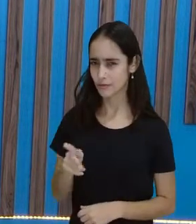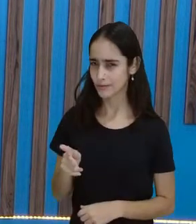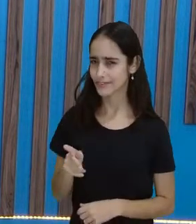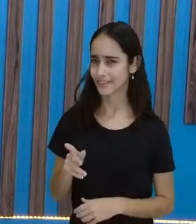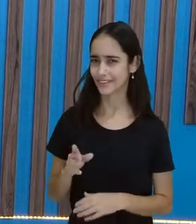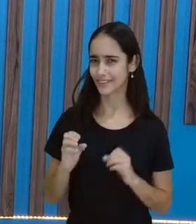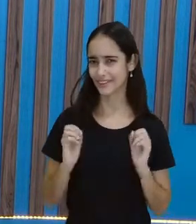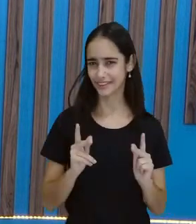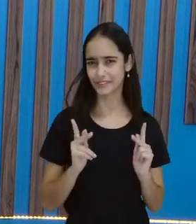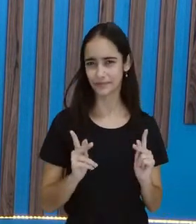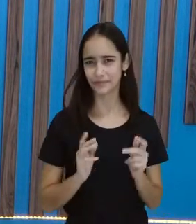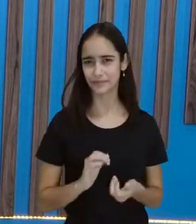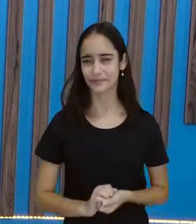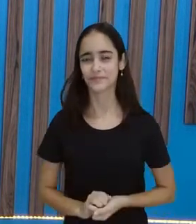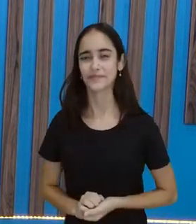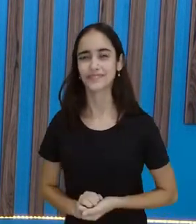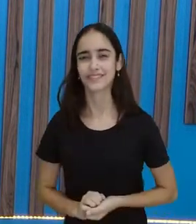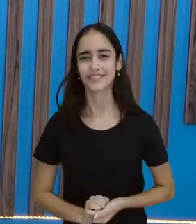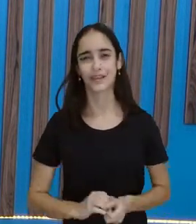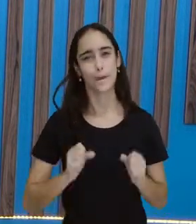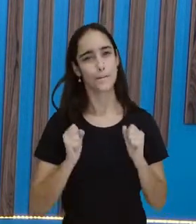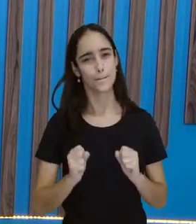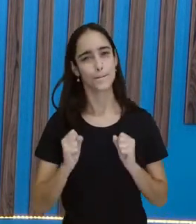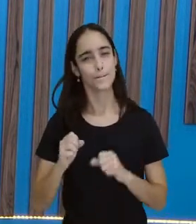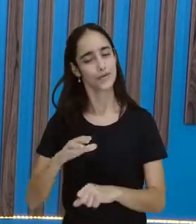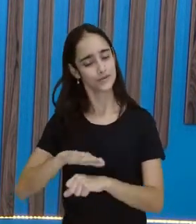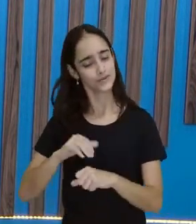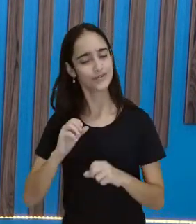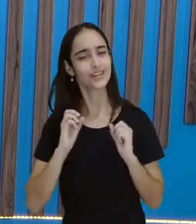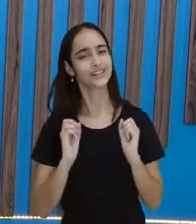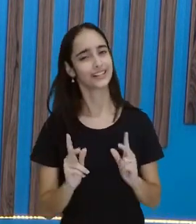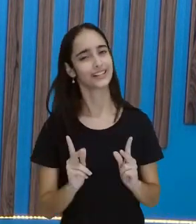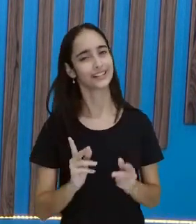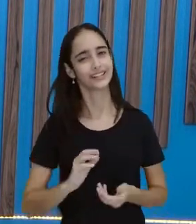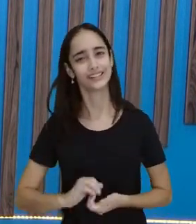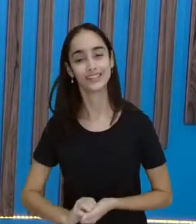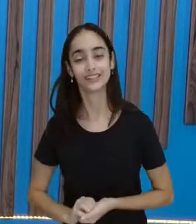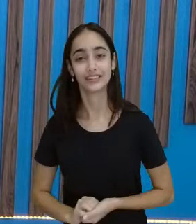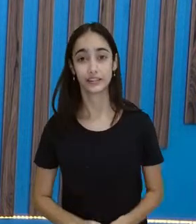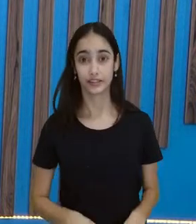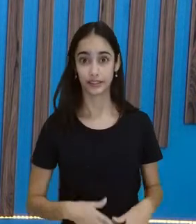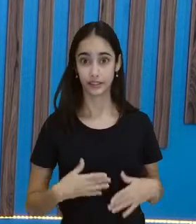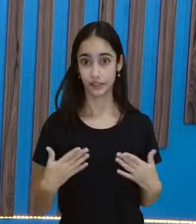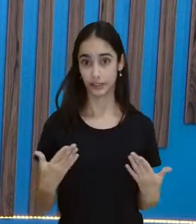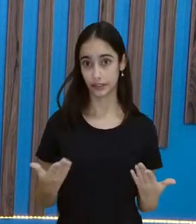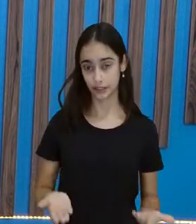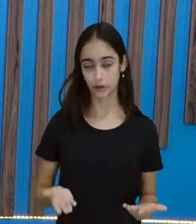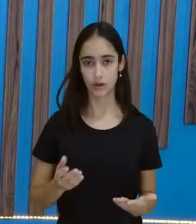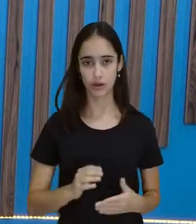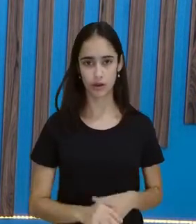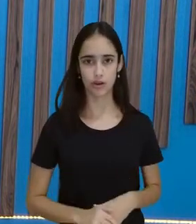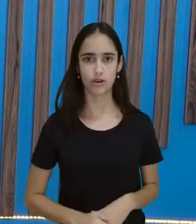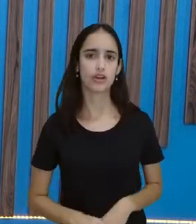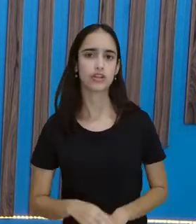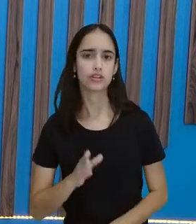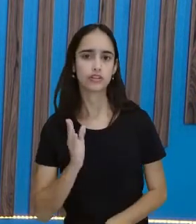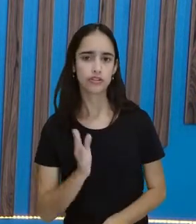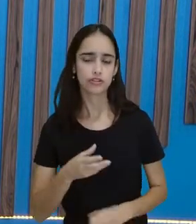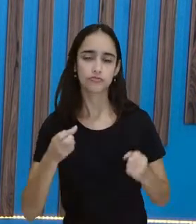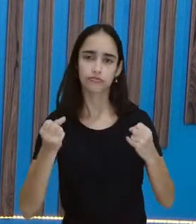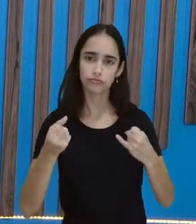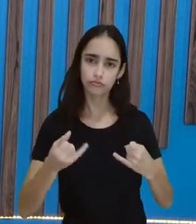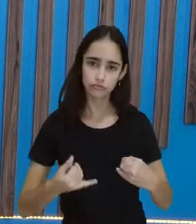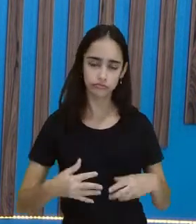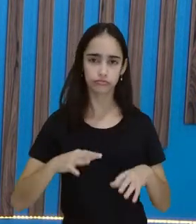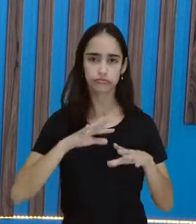coisa aí, pode me interromper aqui e chamar. Então, gente, como eu já disse, os animais têm